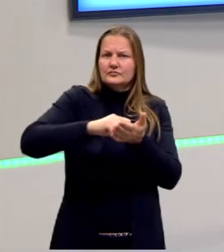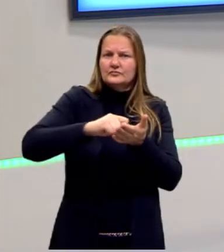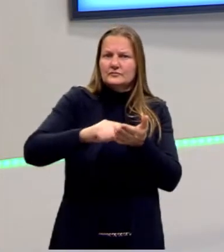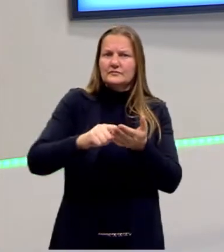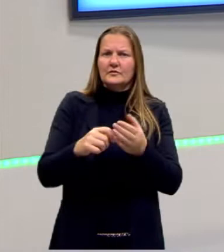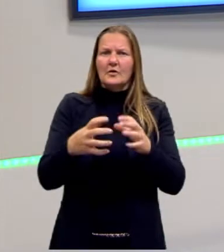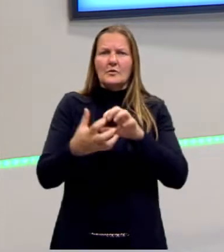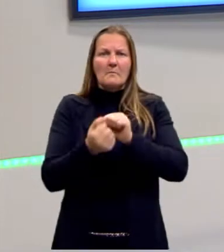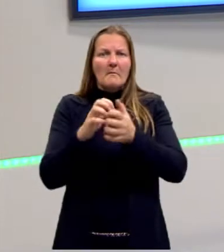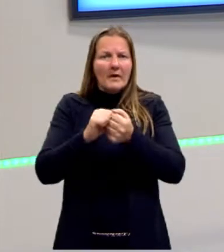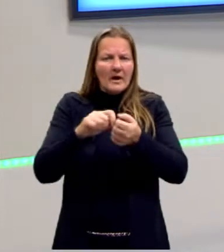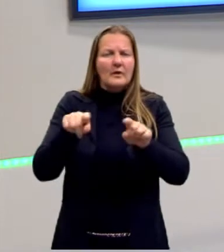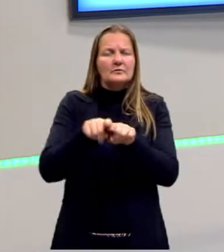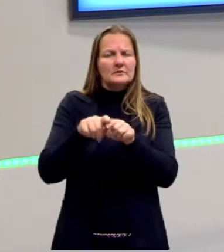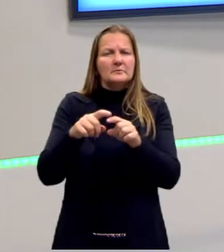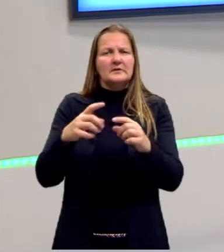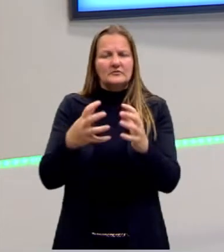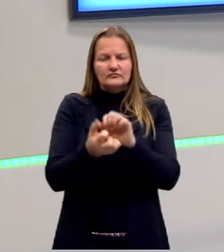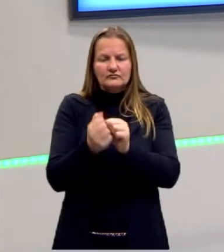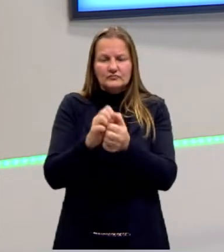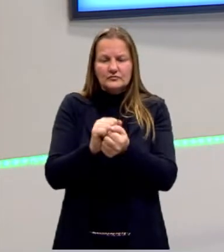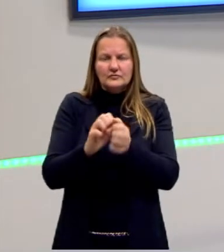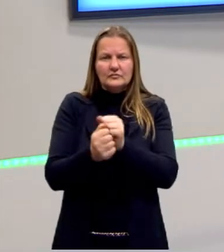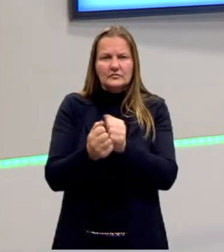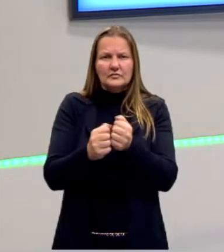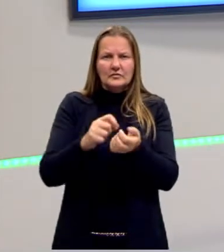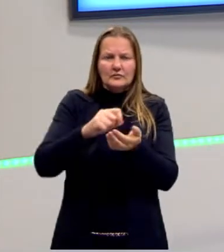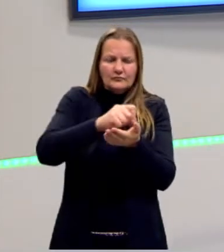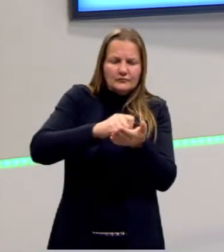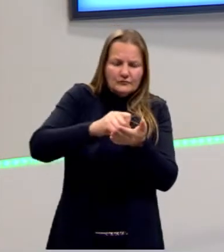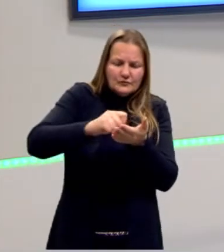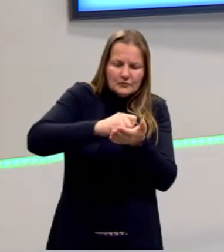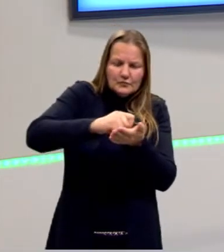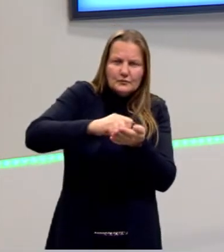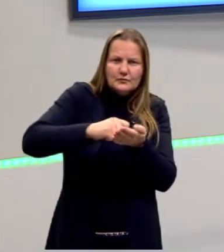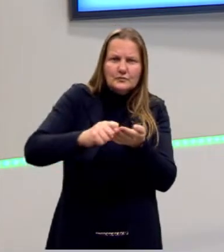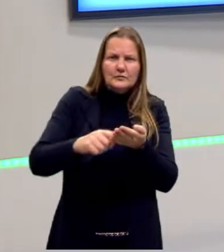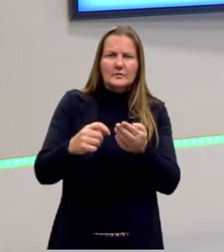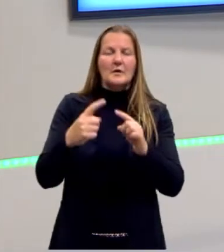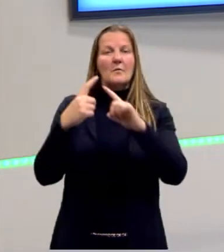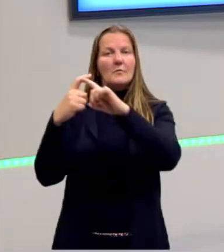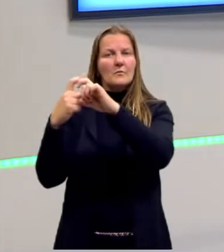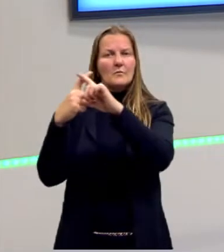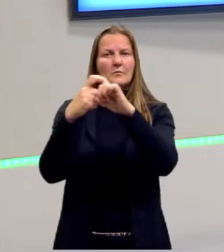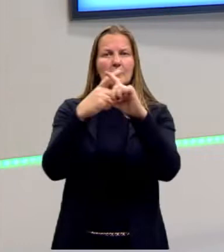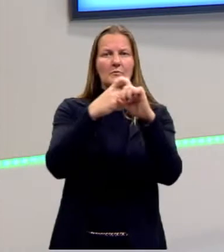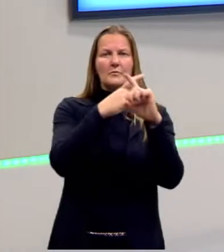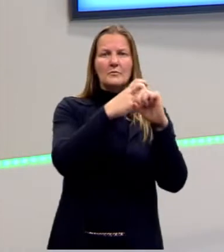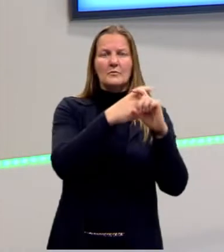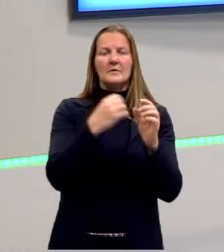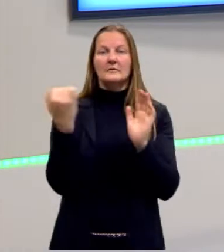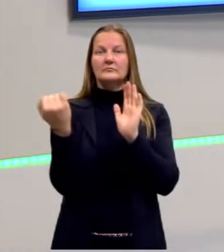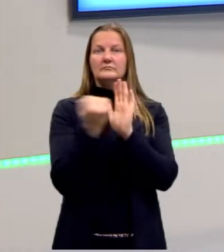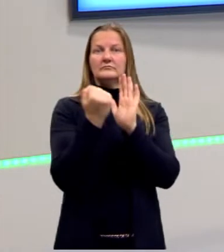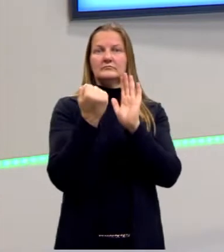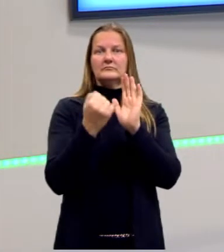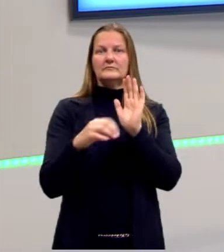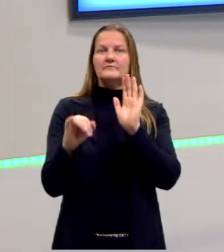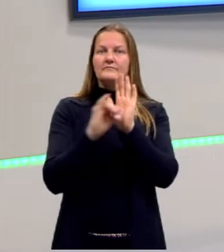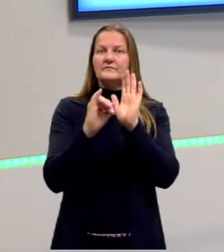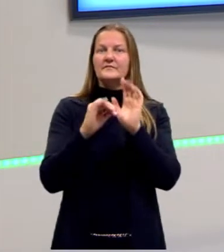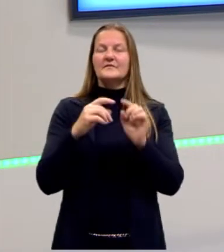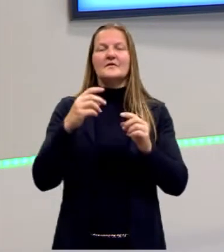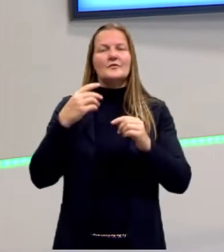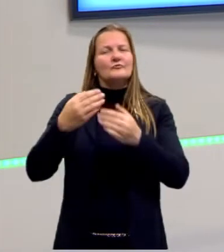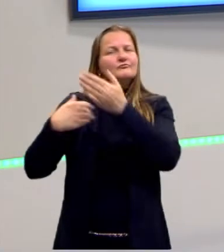Então ali seja de argila, onde eram feitas as escrituras e conforme nós fomos identificando, então ao longo do